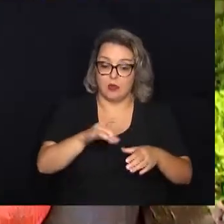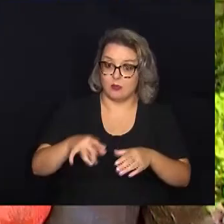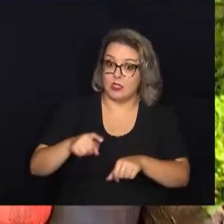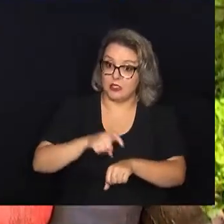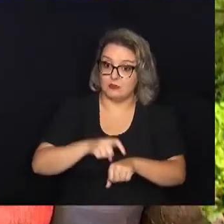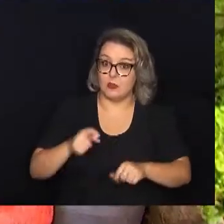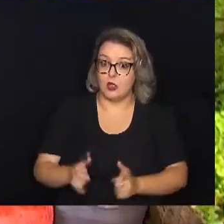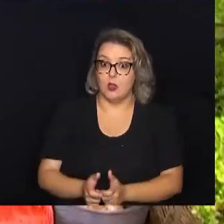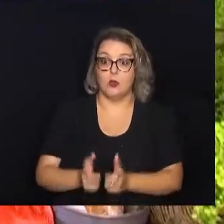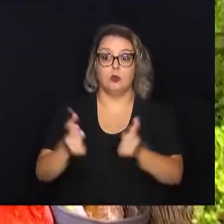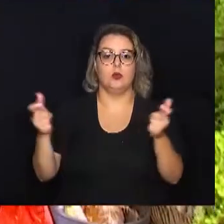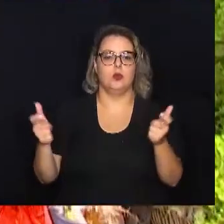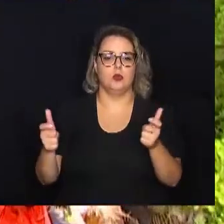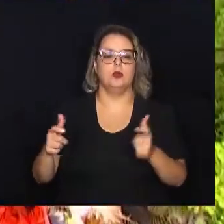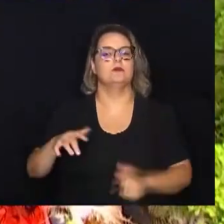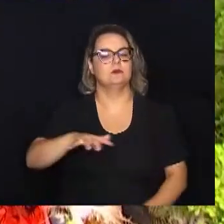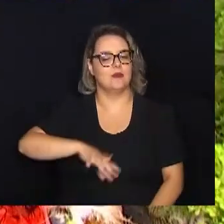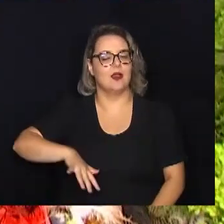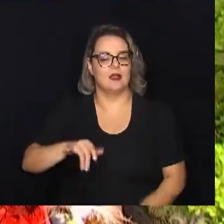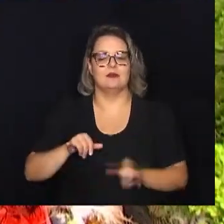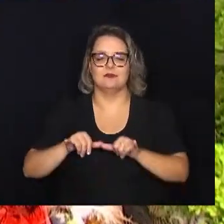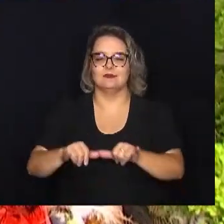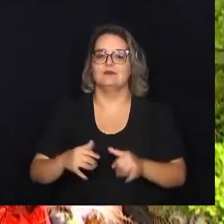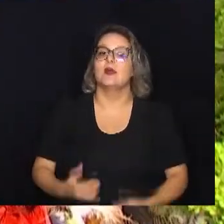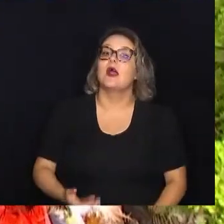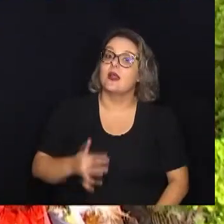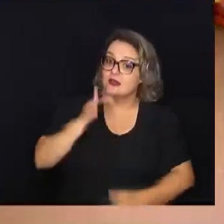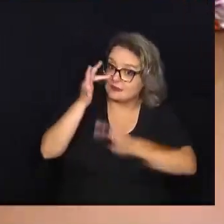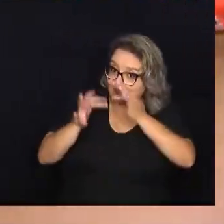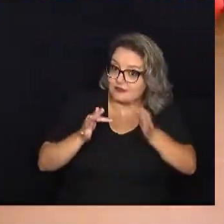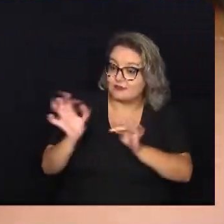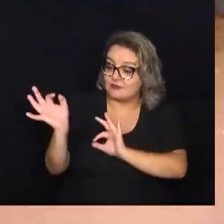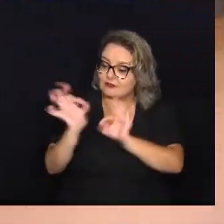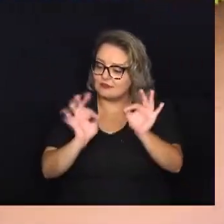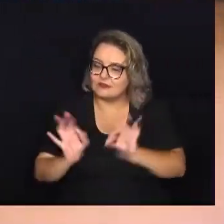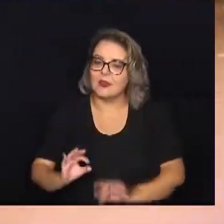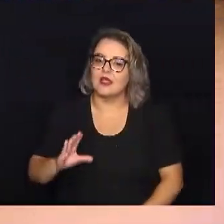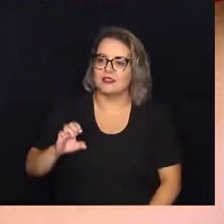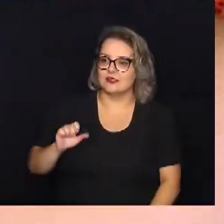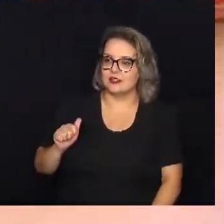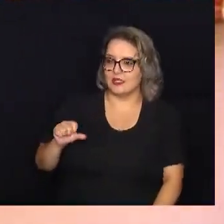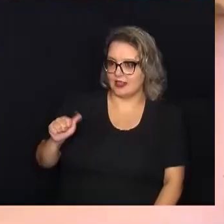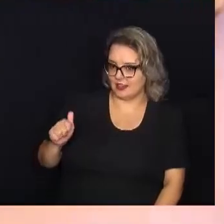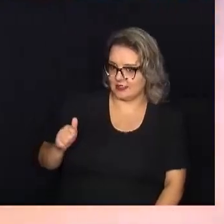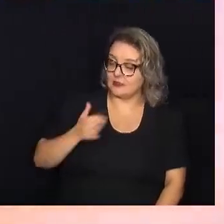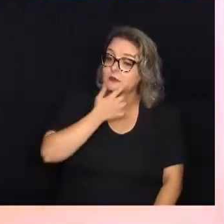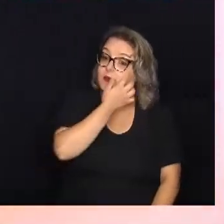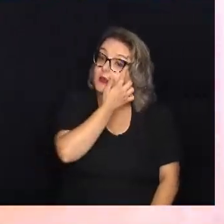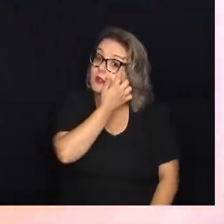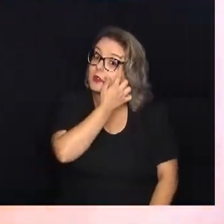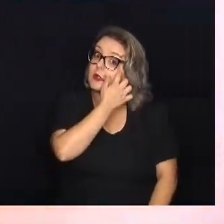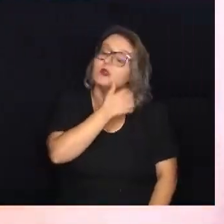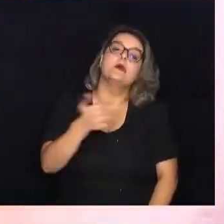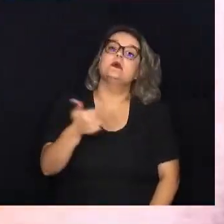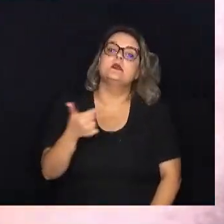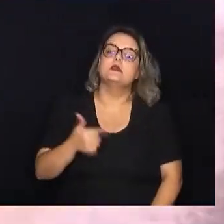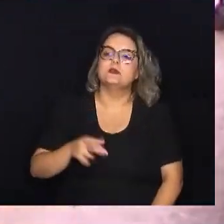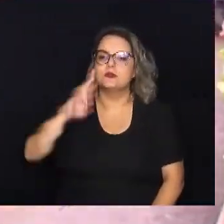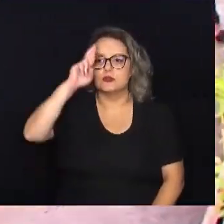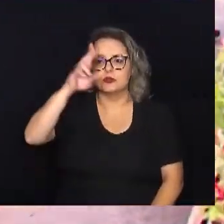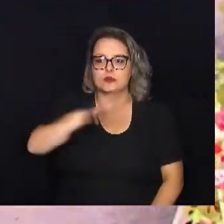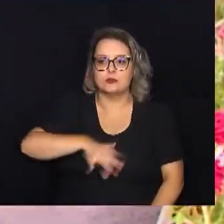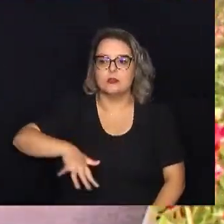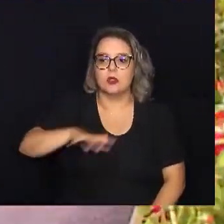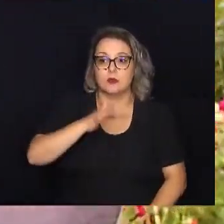crescem no mercado de flores, plantas ornamentais e acessórios da Seasa Campinas. Segundo o chefe de setor do mercado de